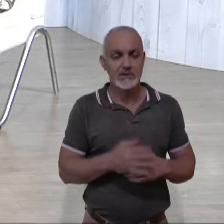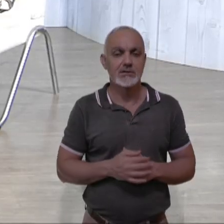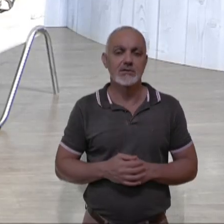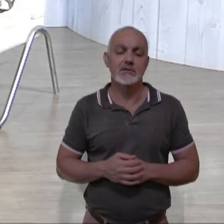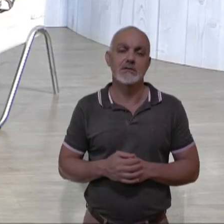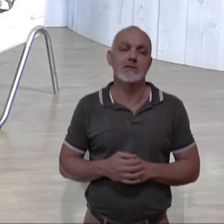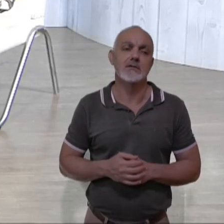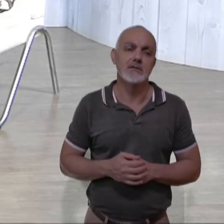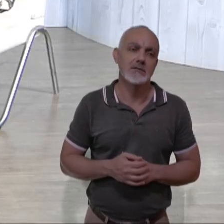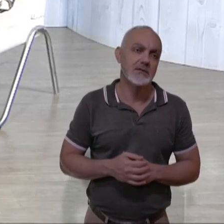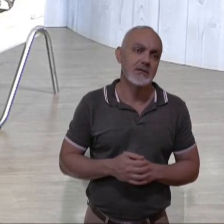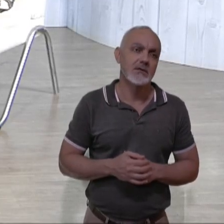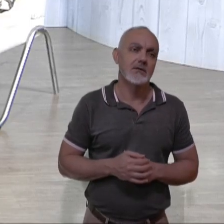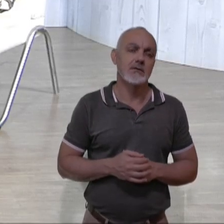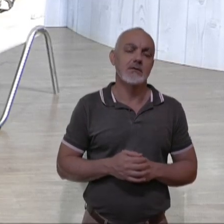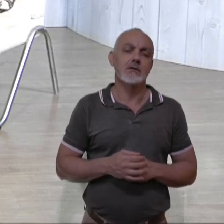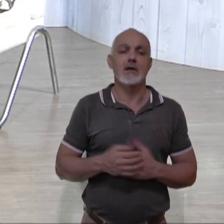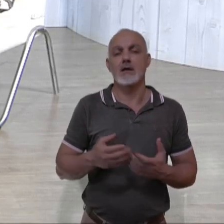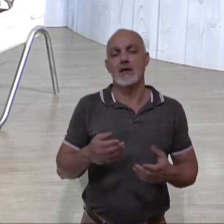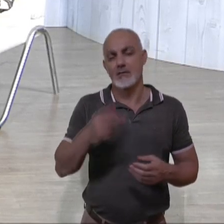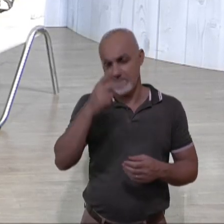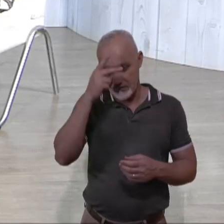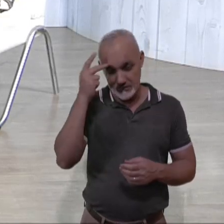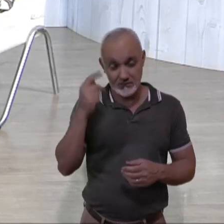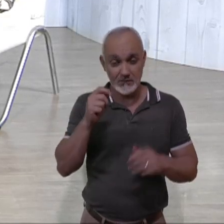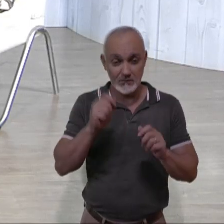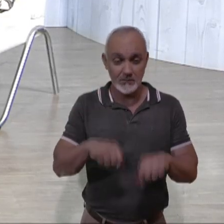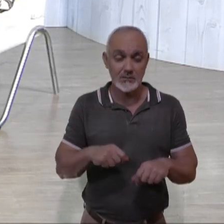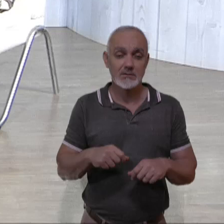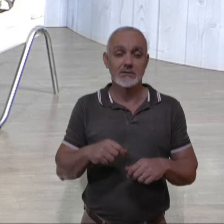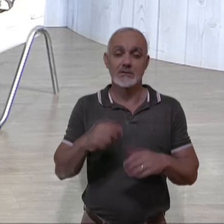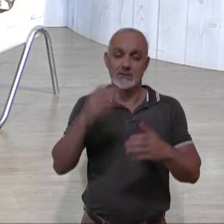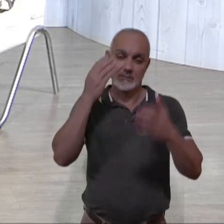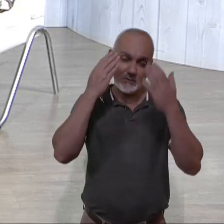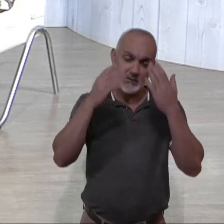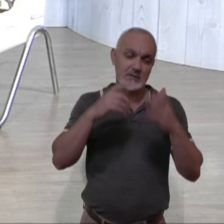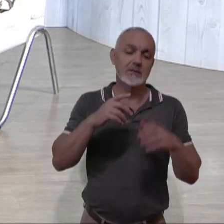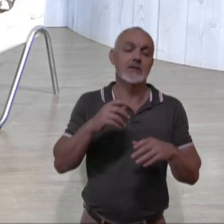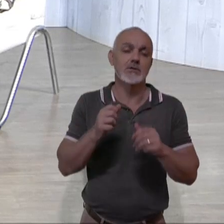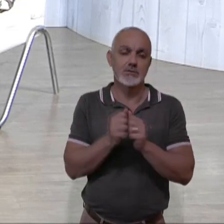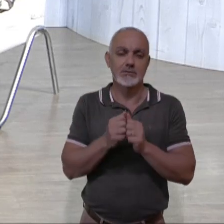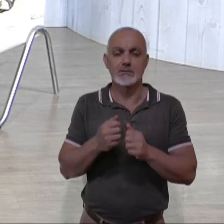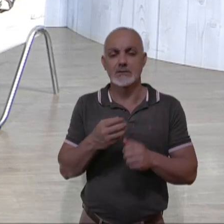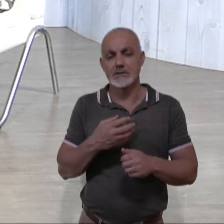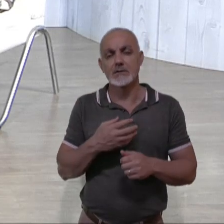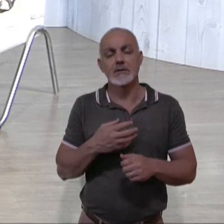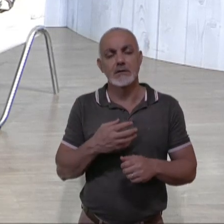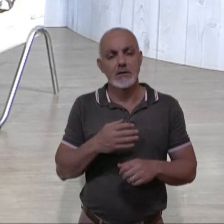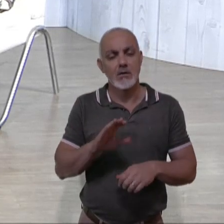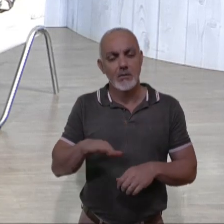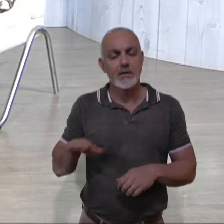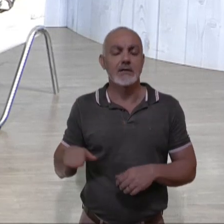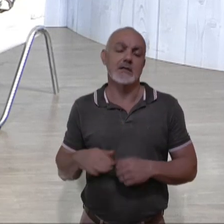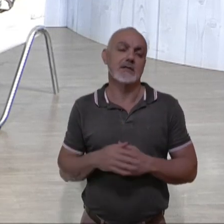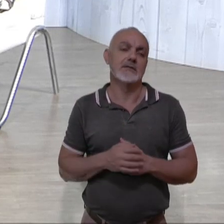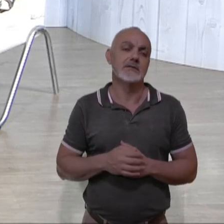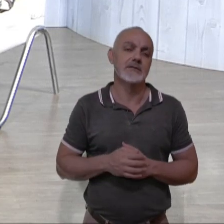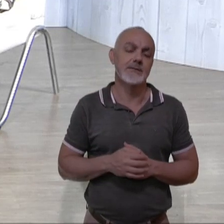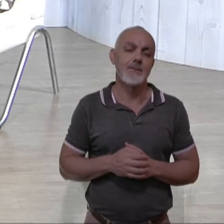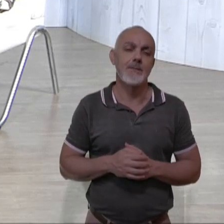ser definido aquele cônjuge que tem condição psicológica de estar com a criança. no caso de